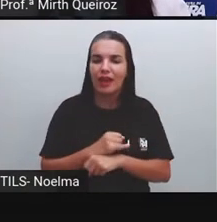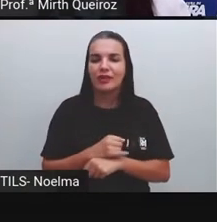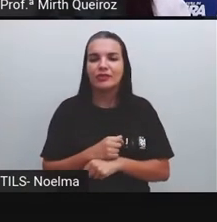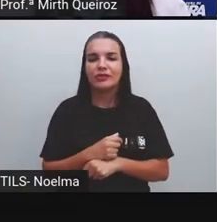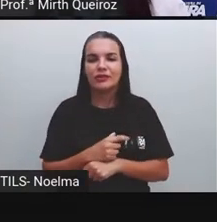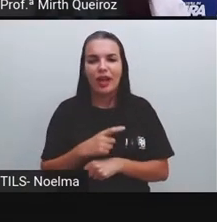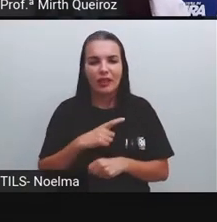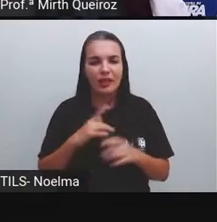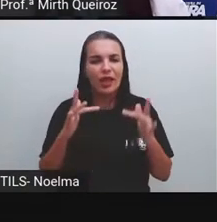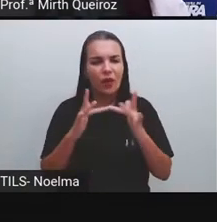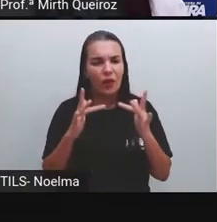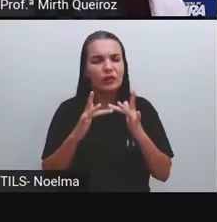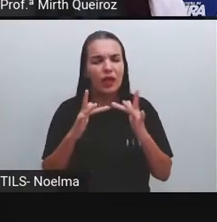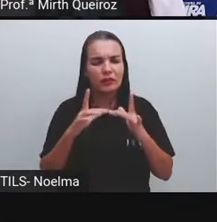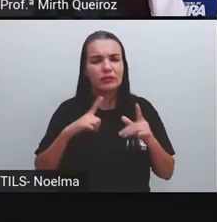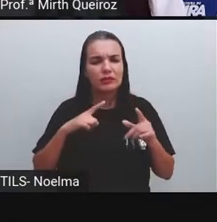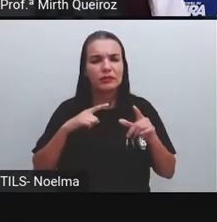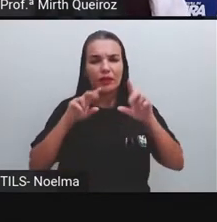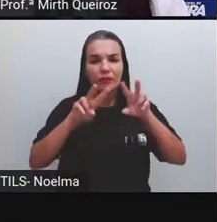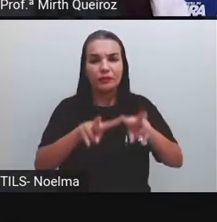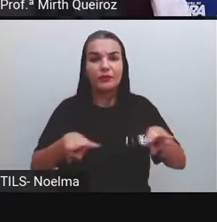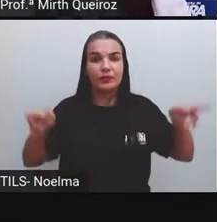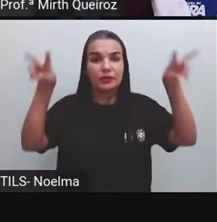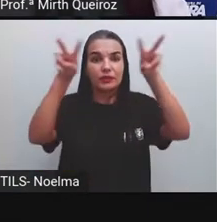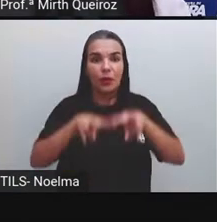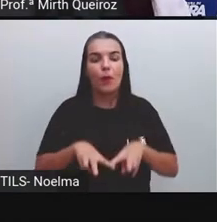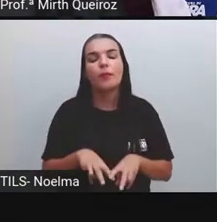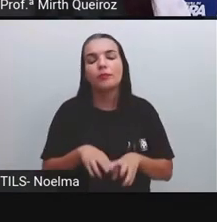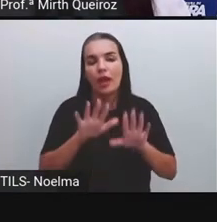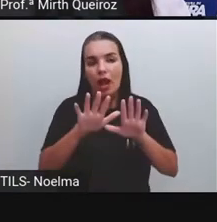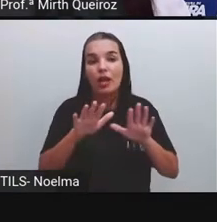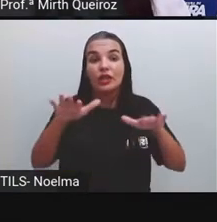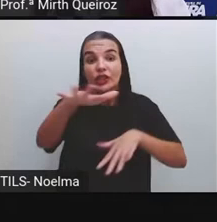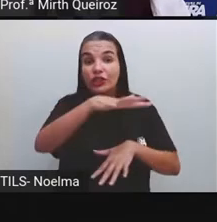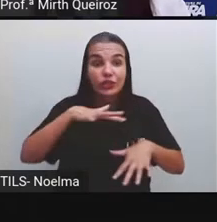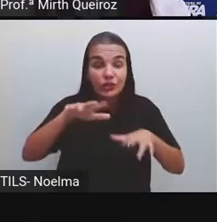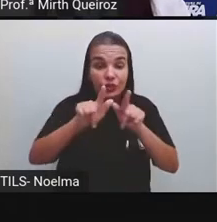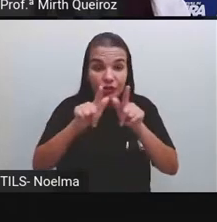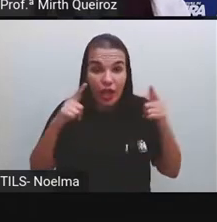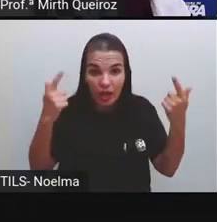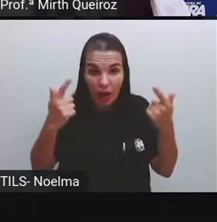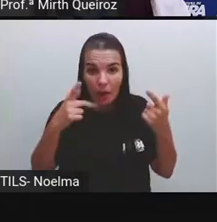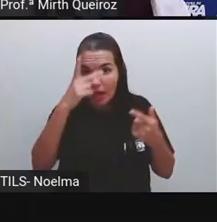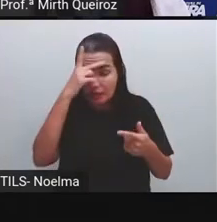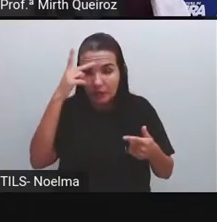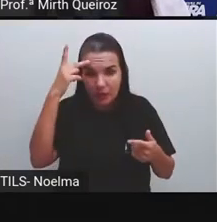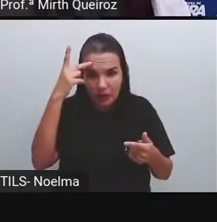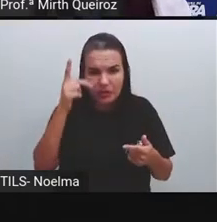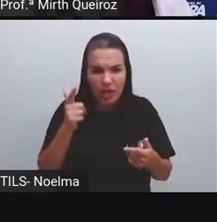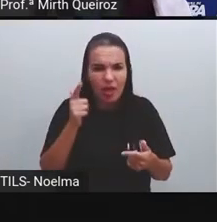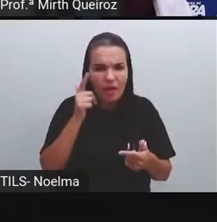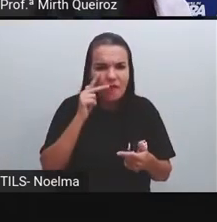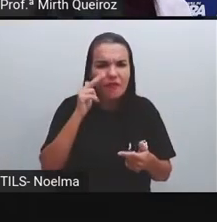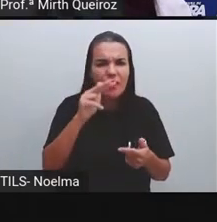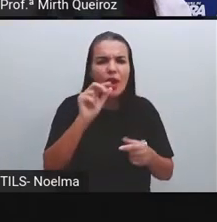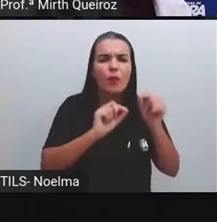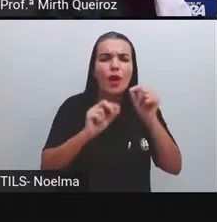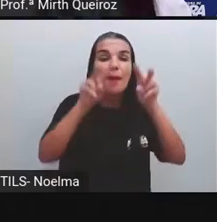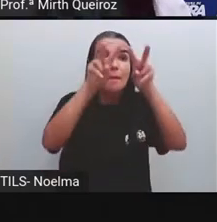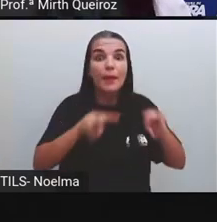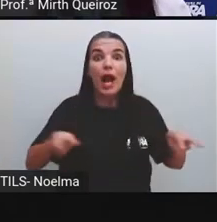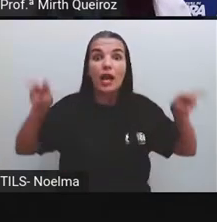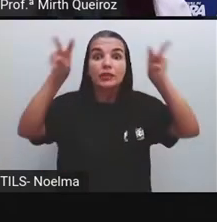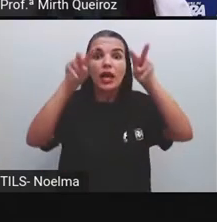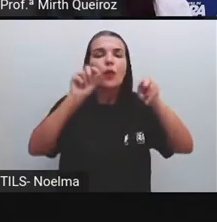a gente tem contato com outros tipos de paisagens também. Em geral, as pessoas consideram como paisagem o que consideram